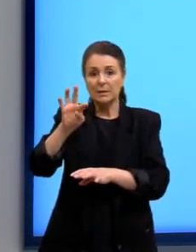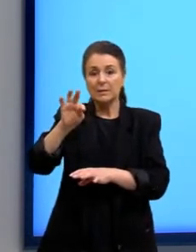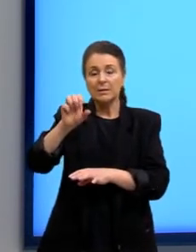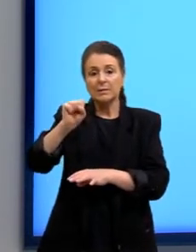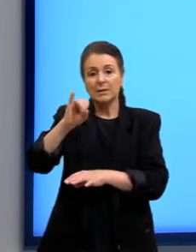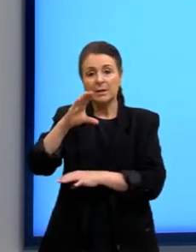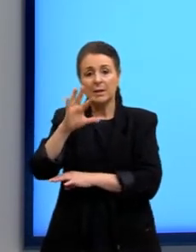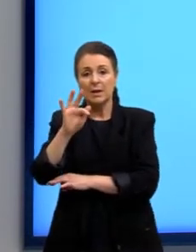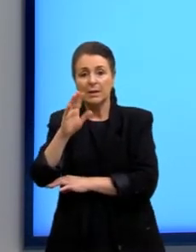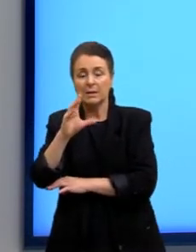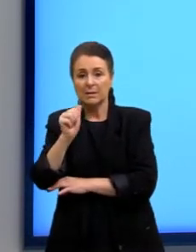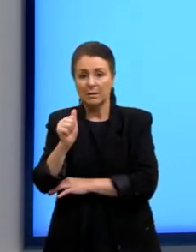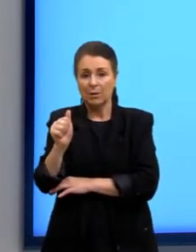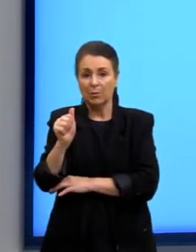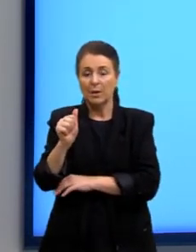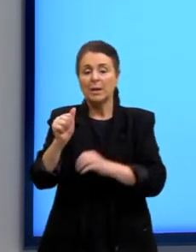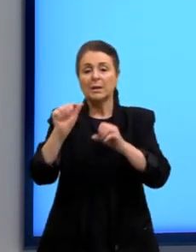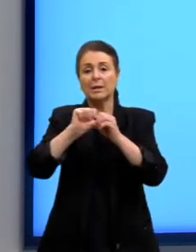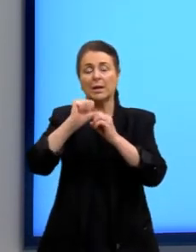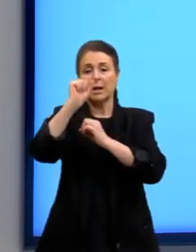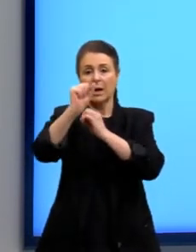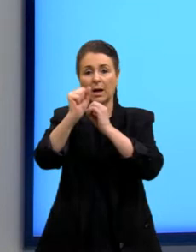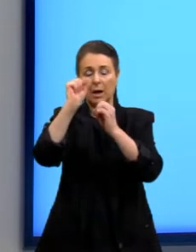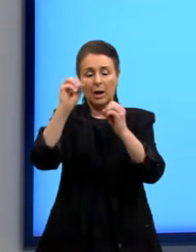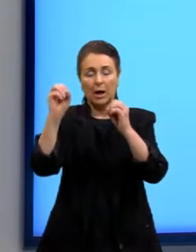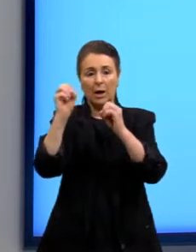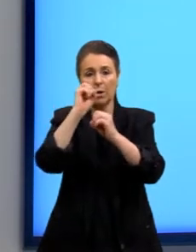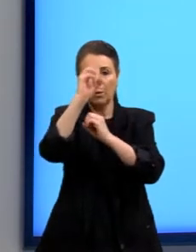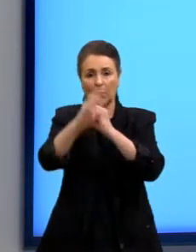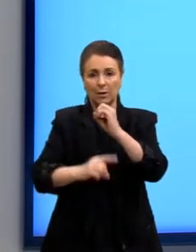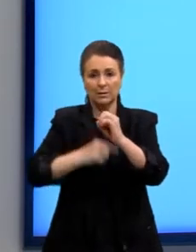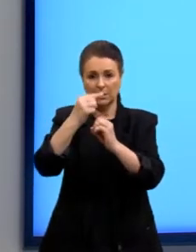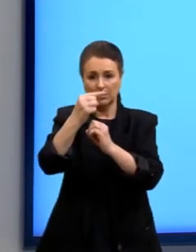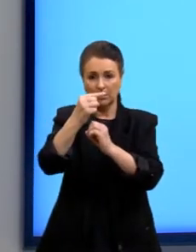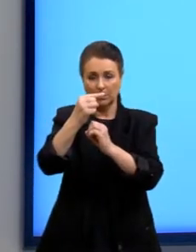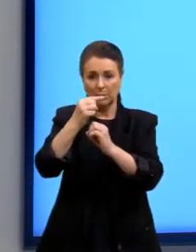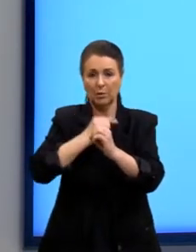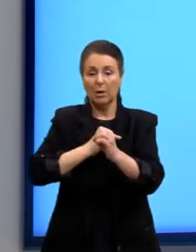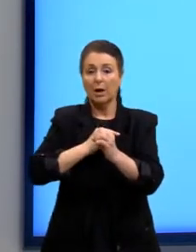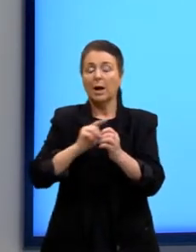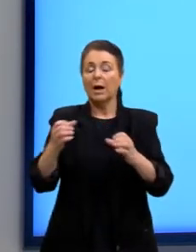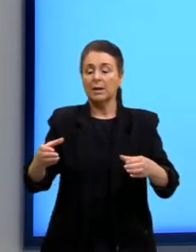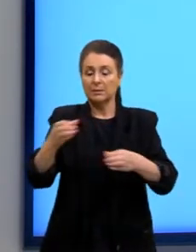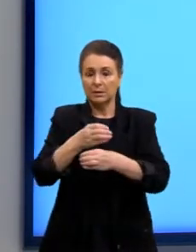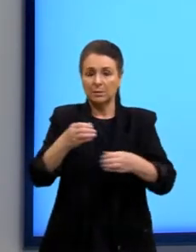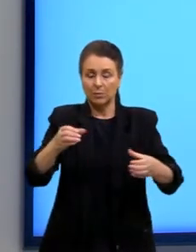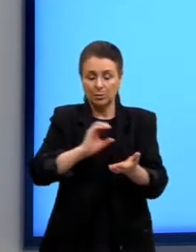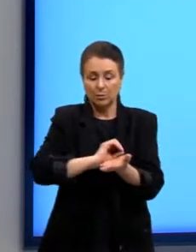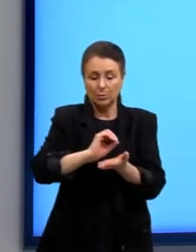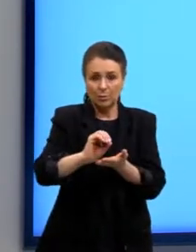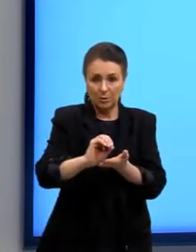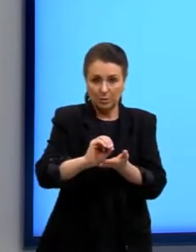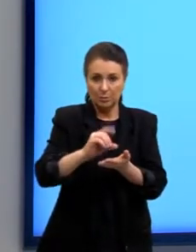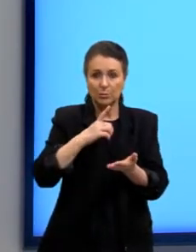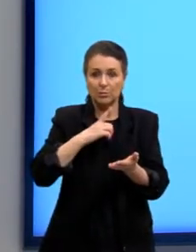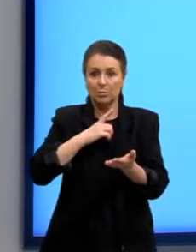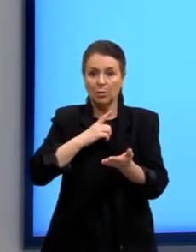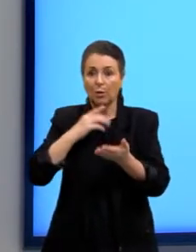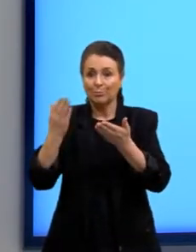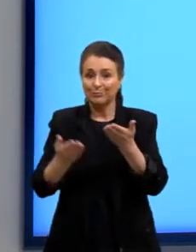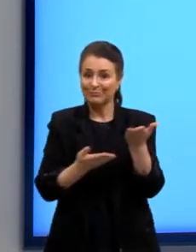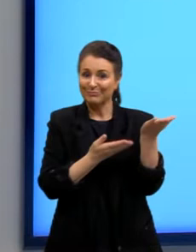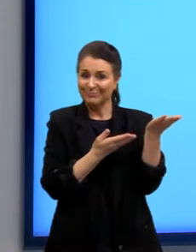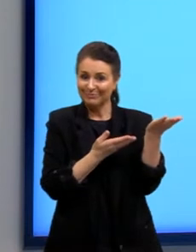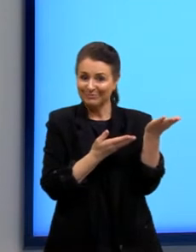esterificação e oxirredução. Lembrando que as reações orgânicas são aquelas reações onde os compostos orgânicos